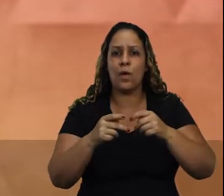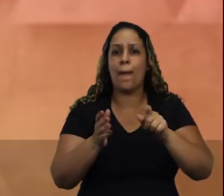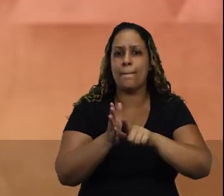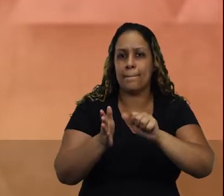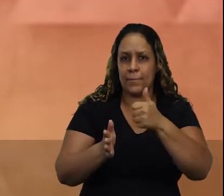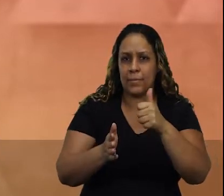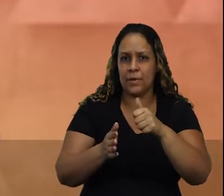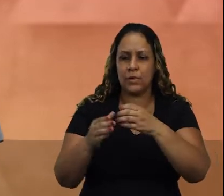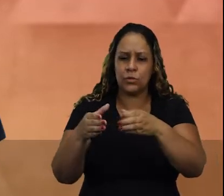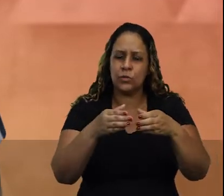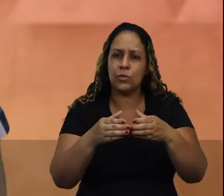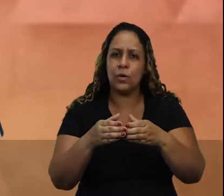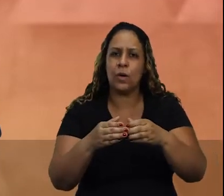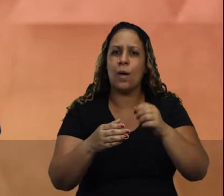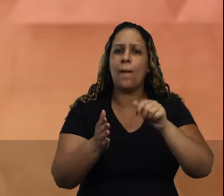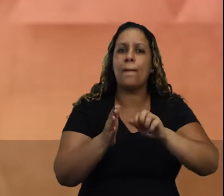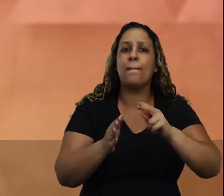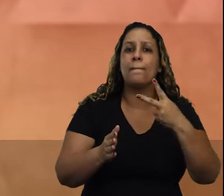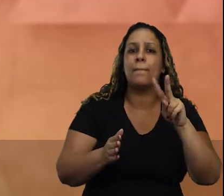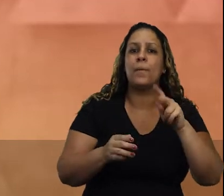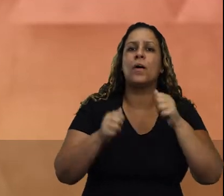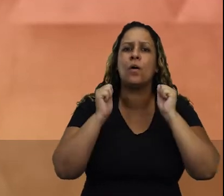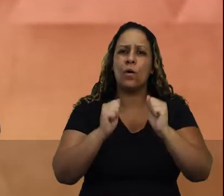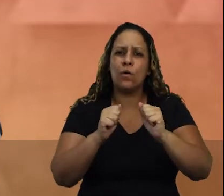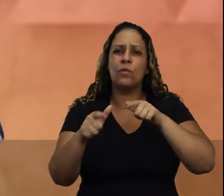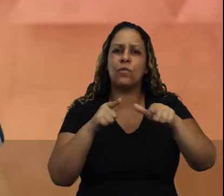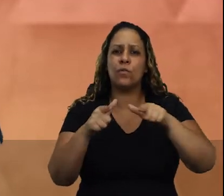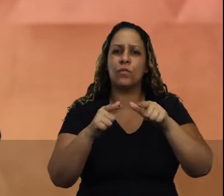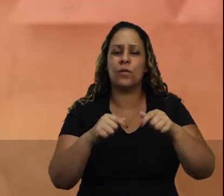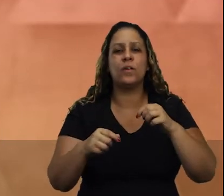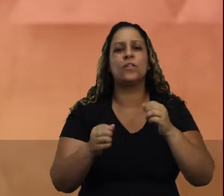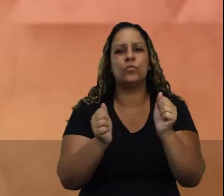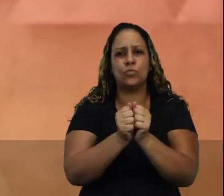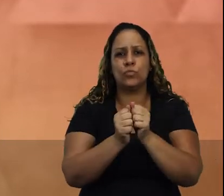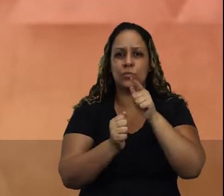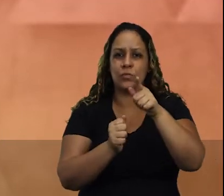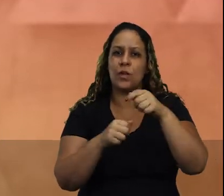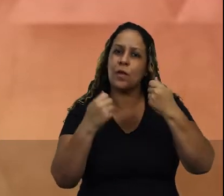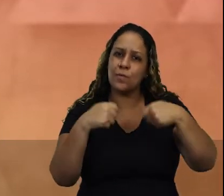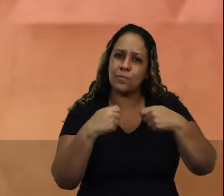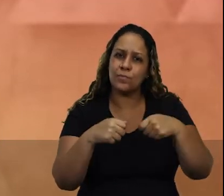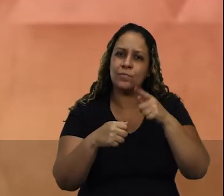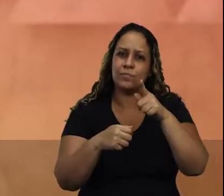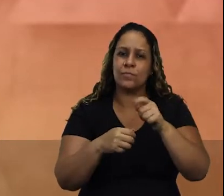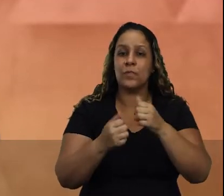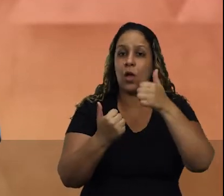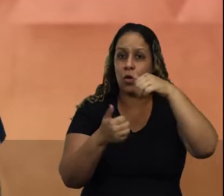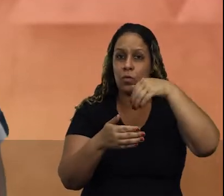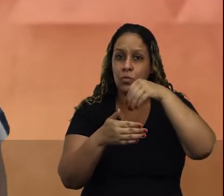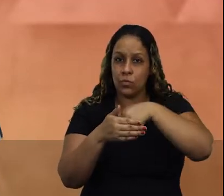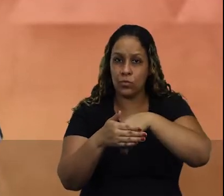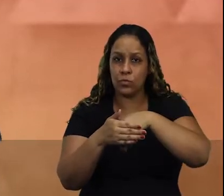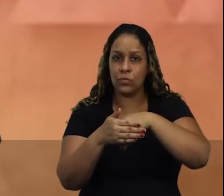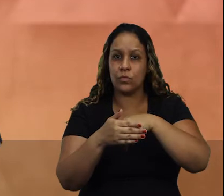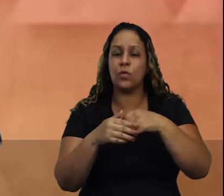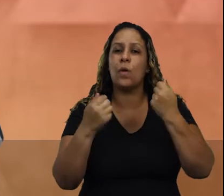lugar. Para que eu possa continuar trabalhando por você, eu preciso que você vá votar. Eu preciso do seu